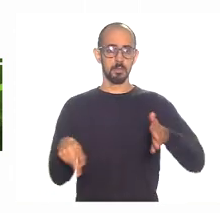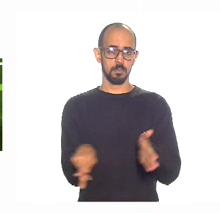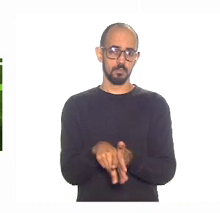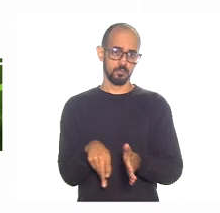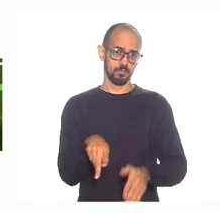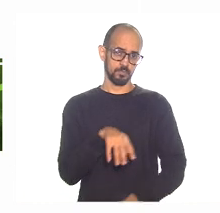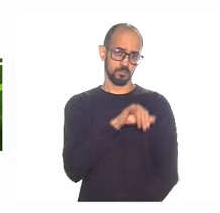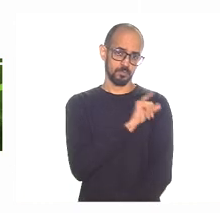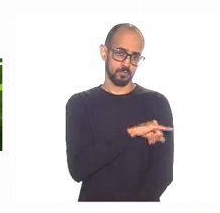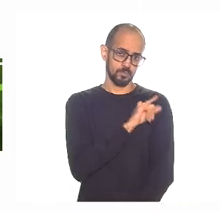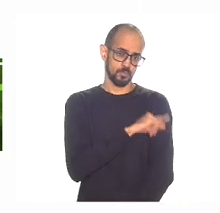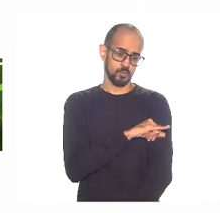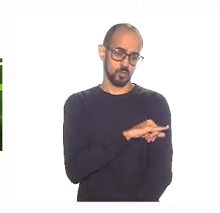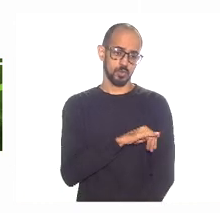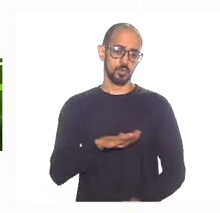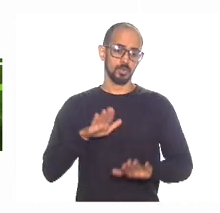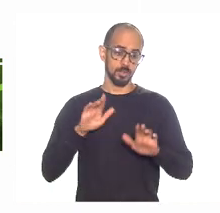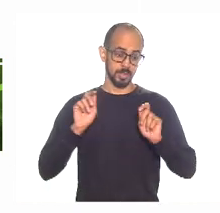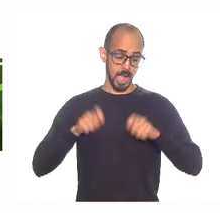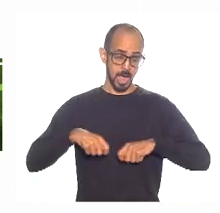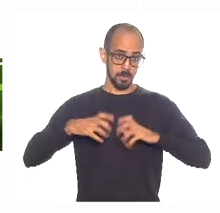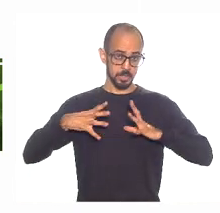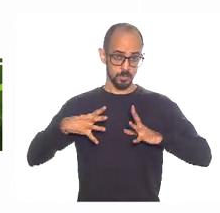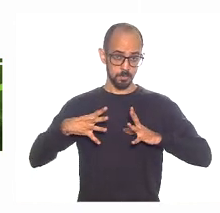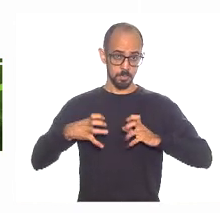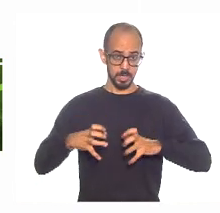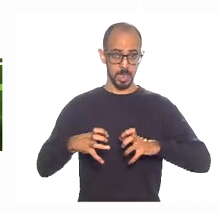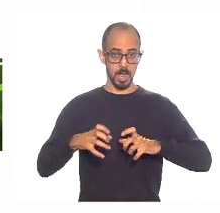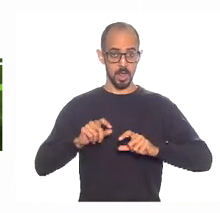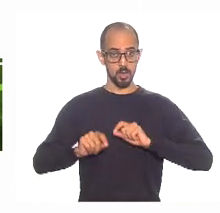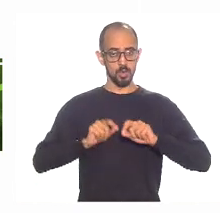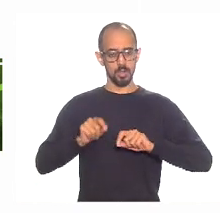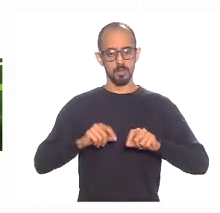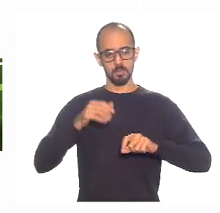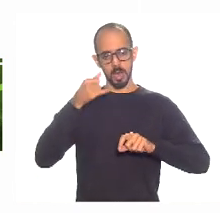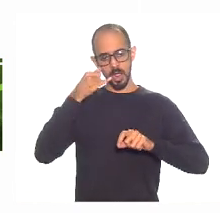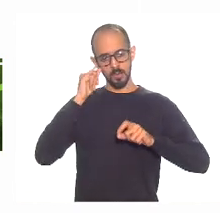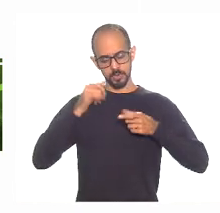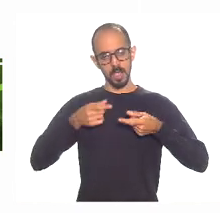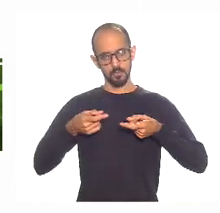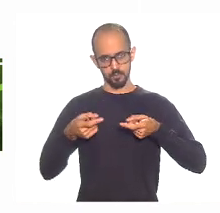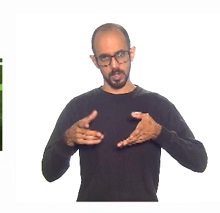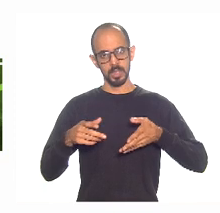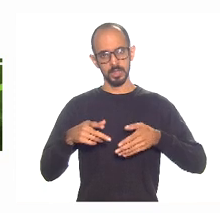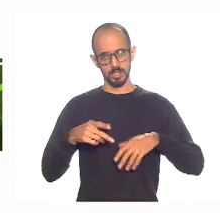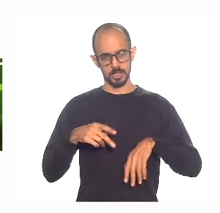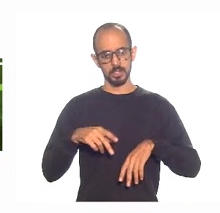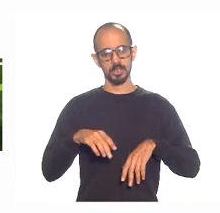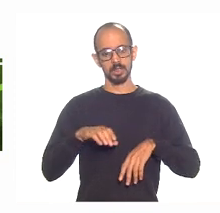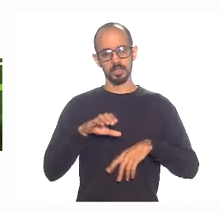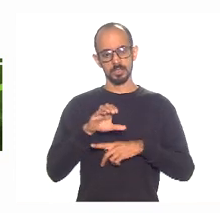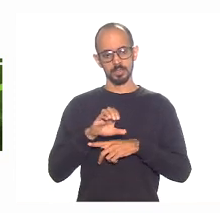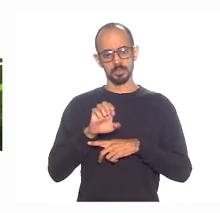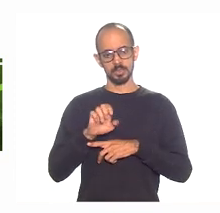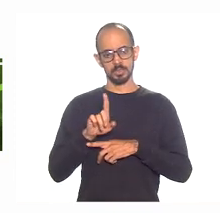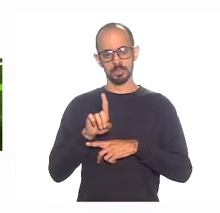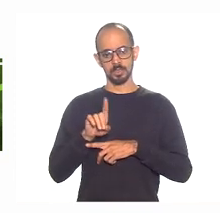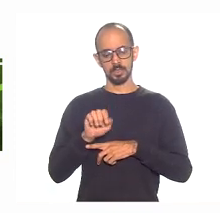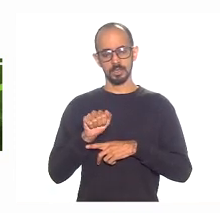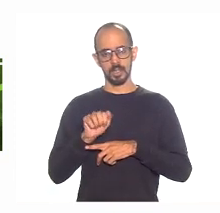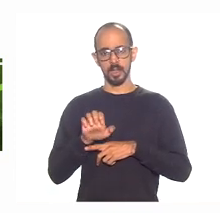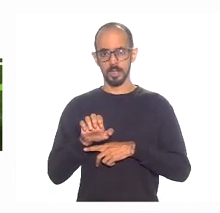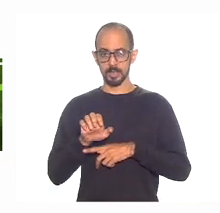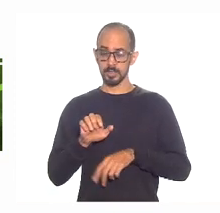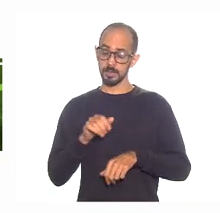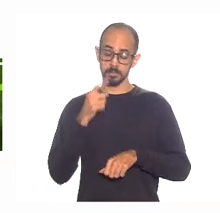que dá para brigar para não ter a privatização da CEDAR e estar ofertando o lucro, pensar em outras alternativas.